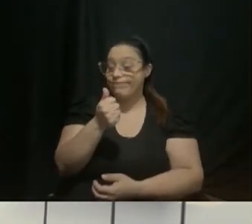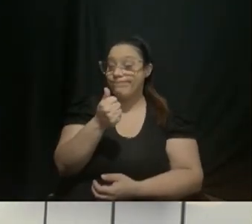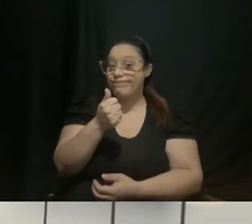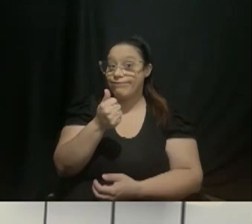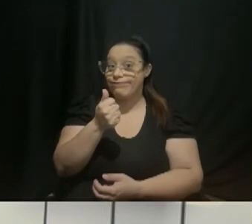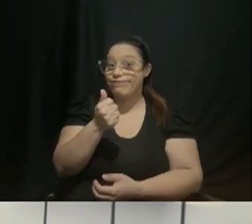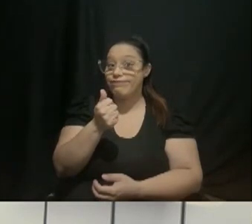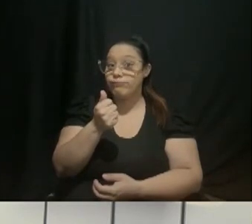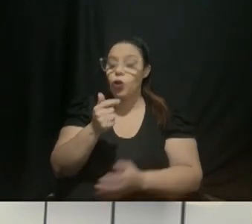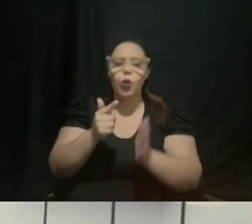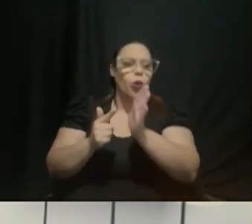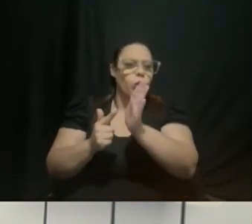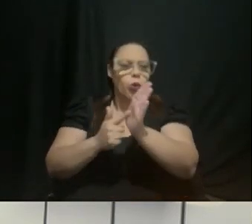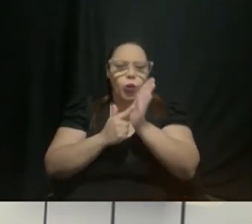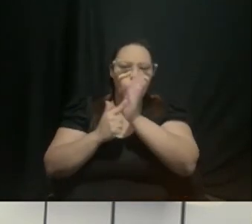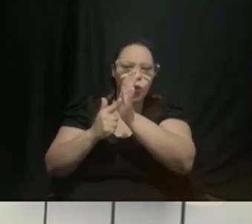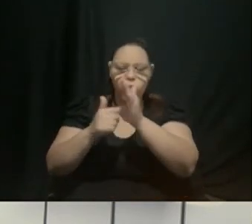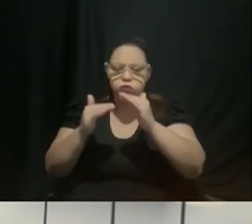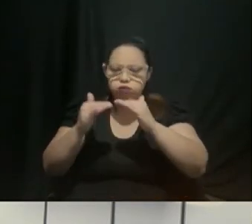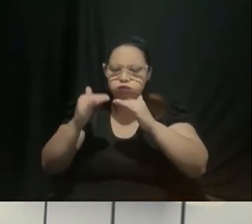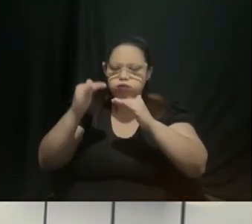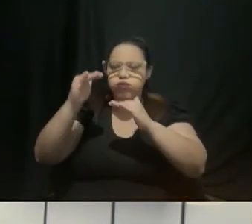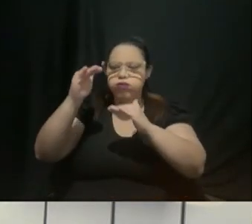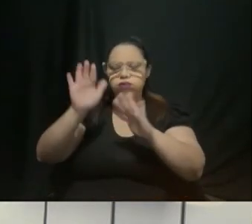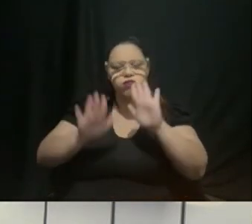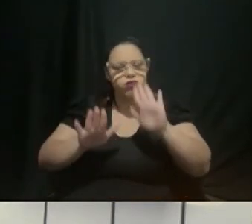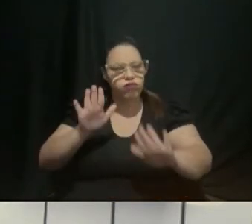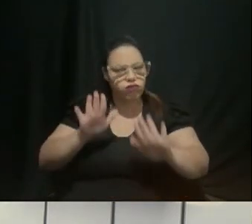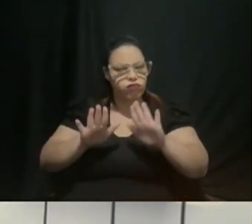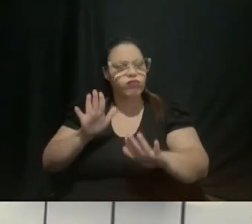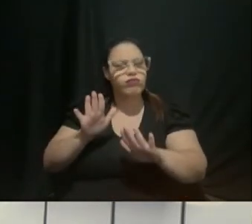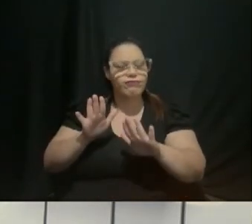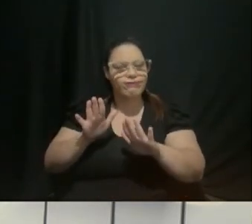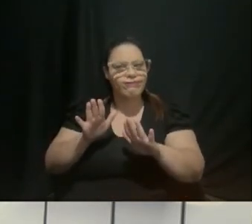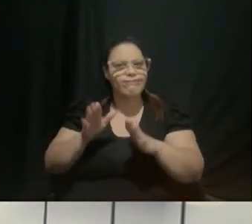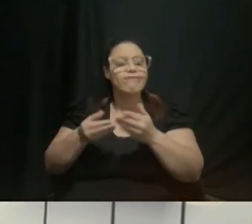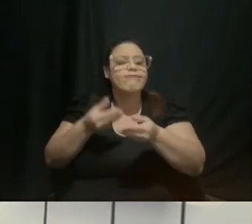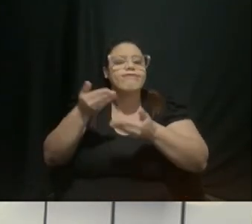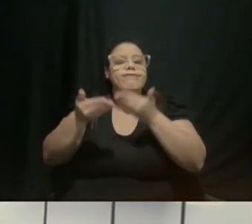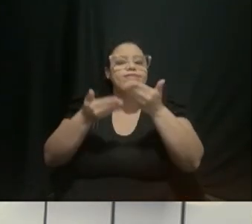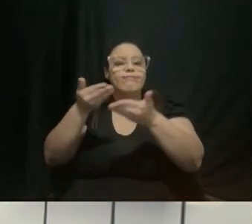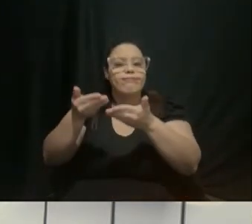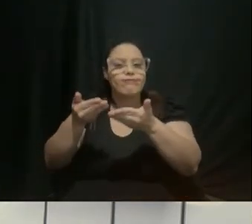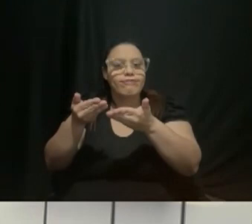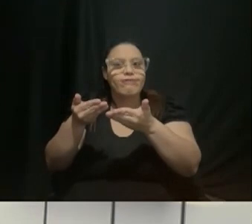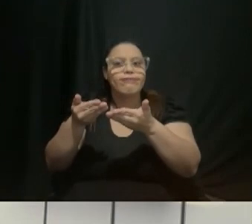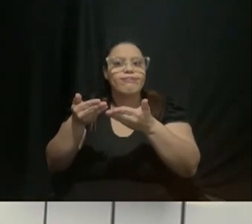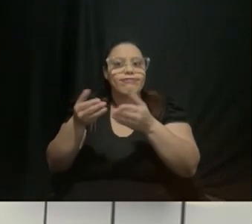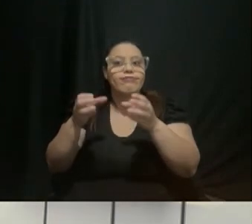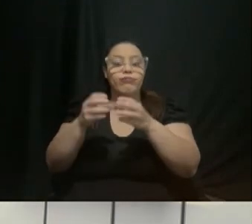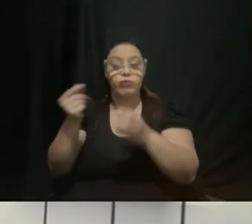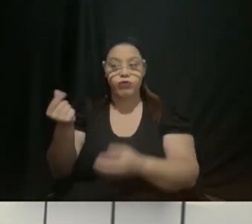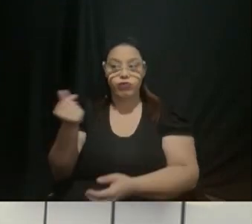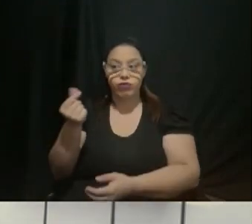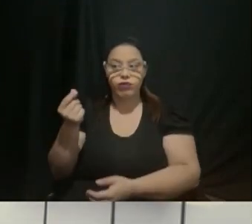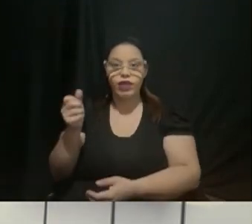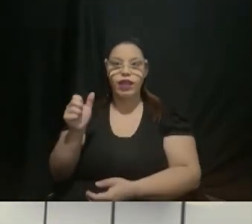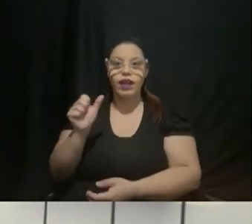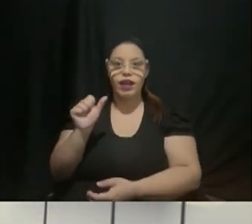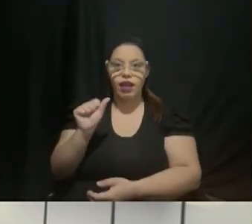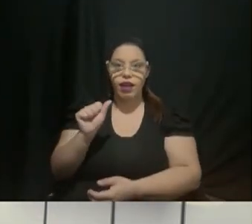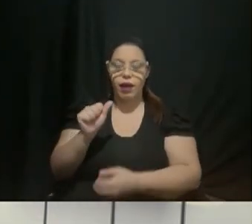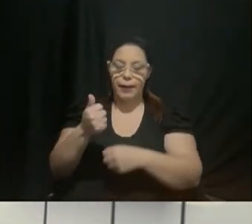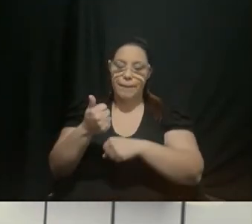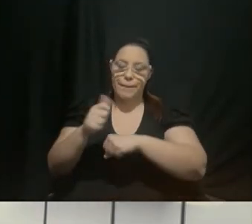um crescimento modesto de acordo com as projeções do Departamento de Economia da ASIC Associação Comercial Industrial